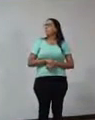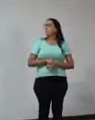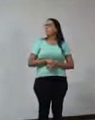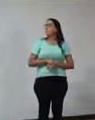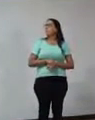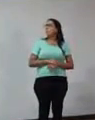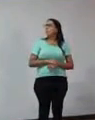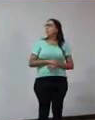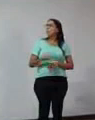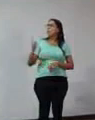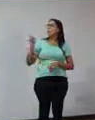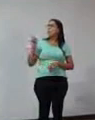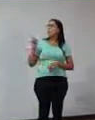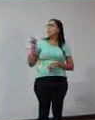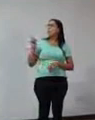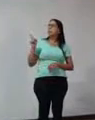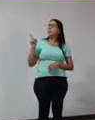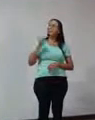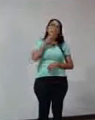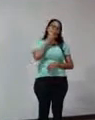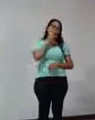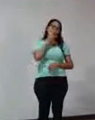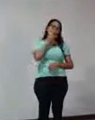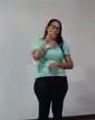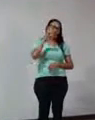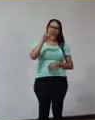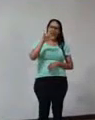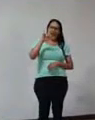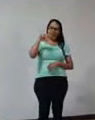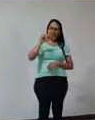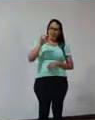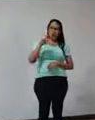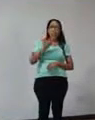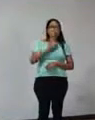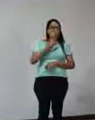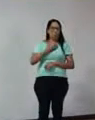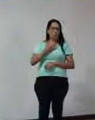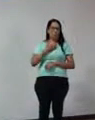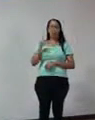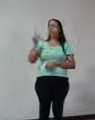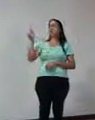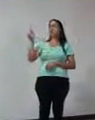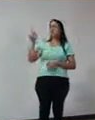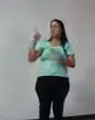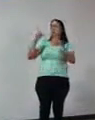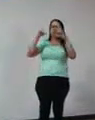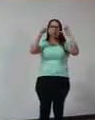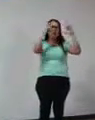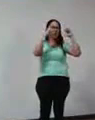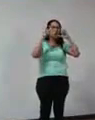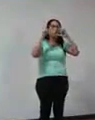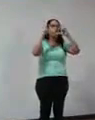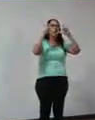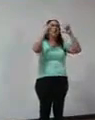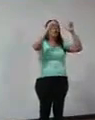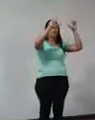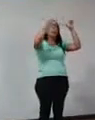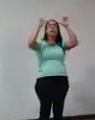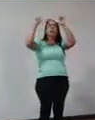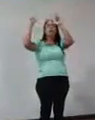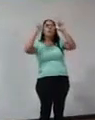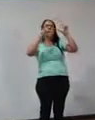E aqui, de novo, esse meu amigo Elinaldo Meira, ele que fez todo o registro, fotos maravilhosas que ficaram.